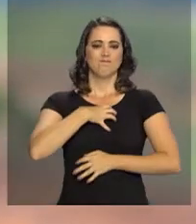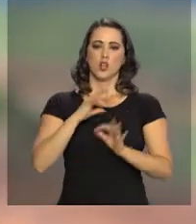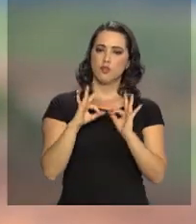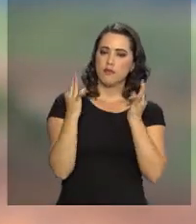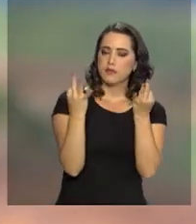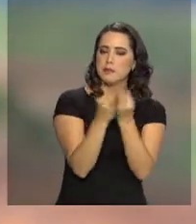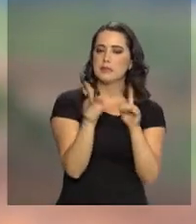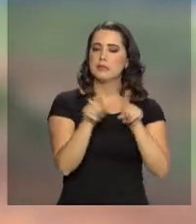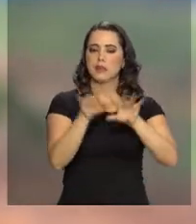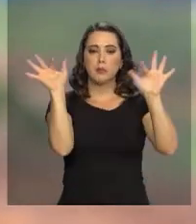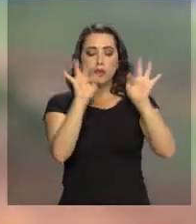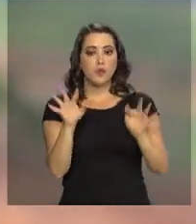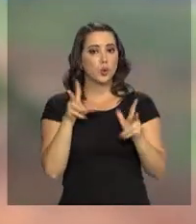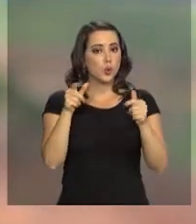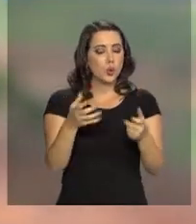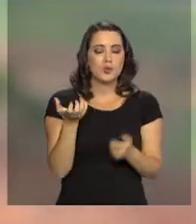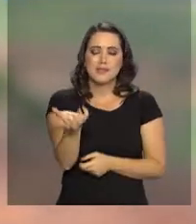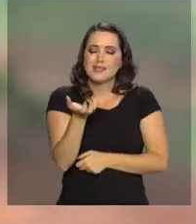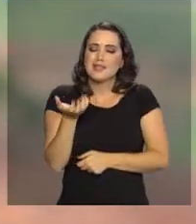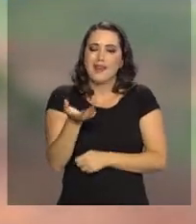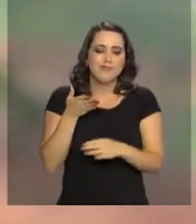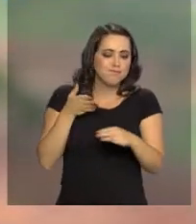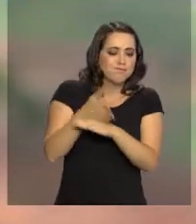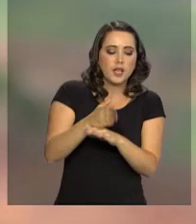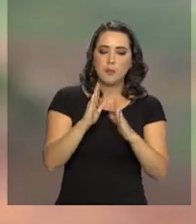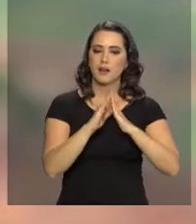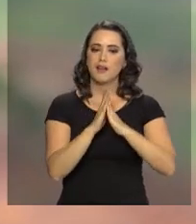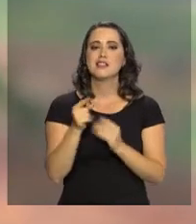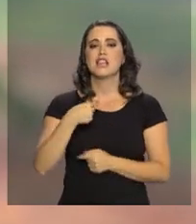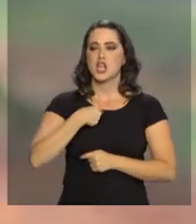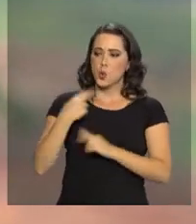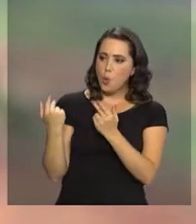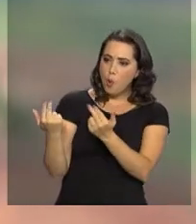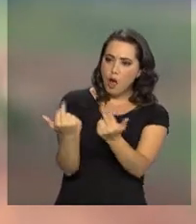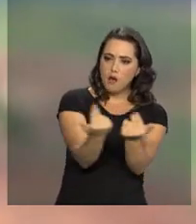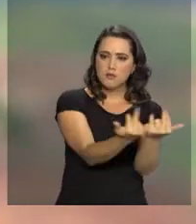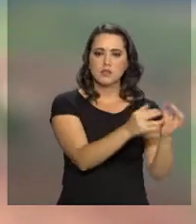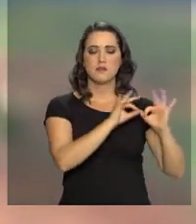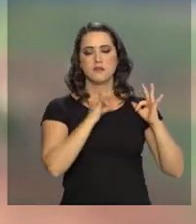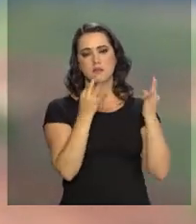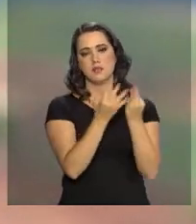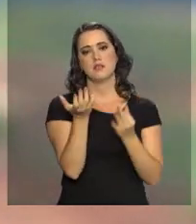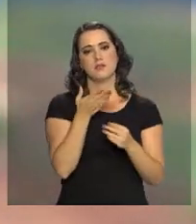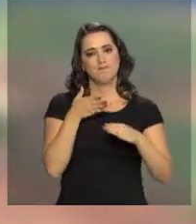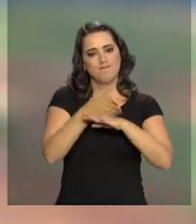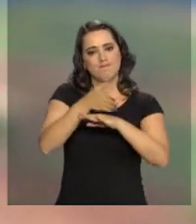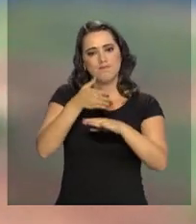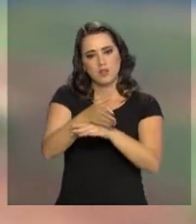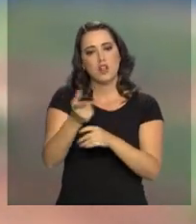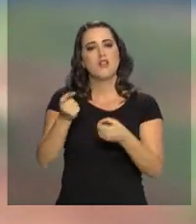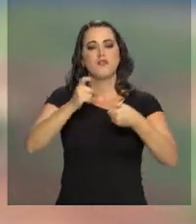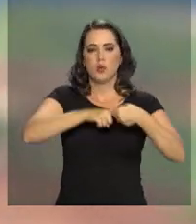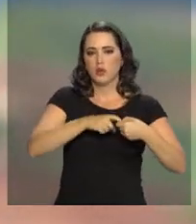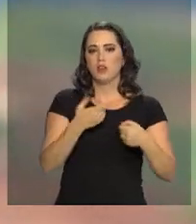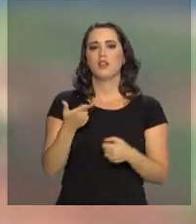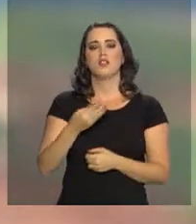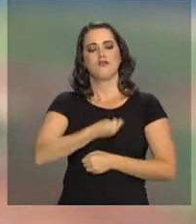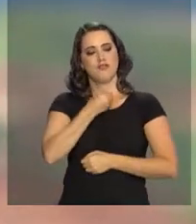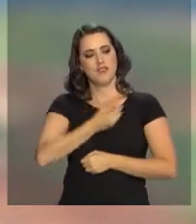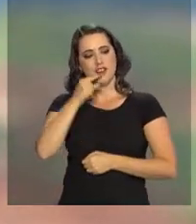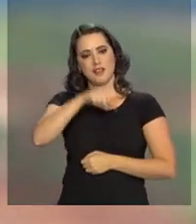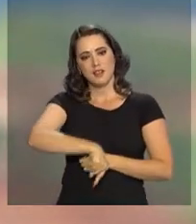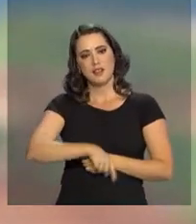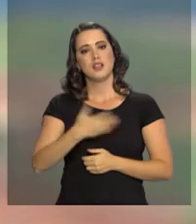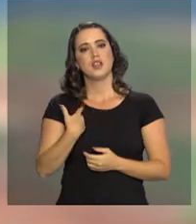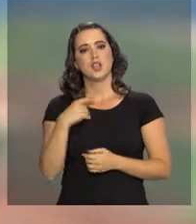minha família. Que todos torcem para que isso aconteça. Assim como é eu e todas as famílias que querem vir para cá. O dia que nós estivermos morando aqui,